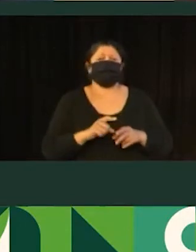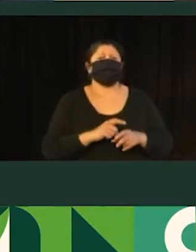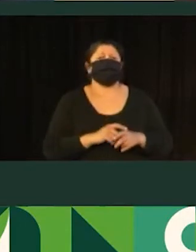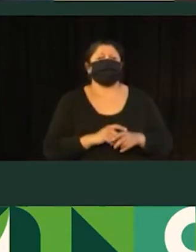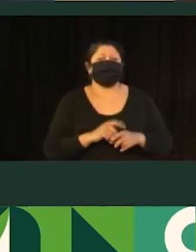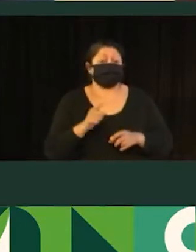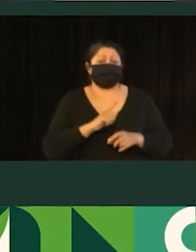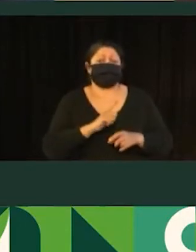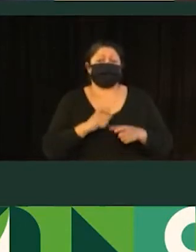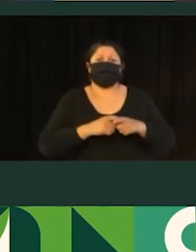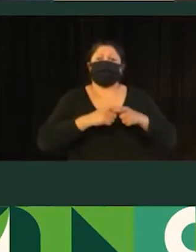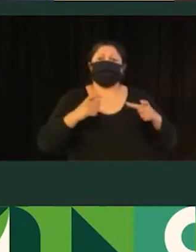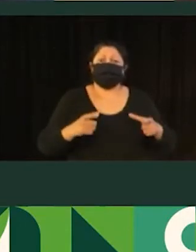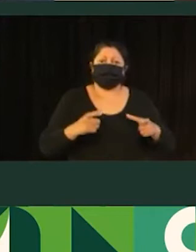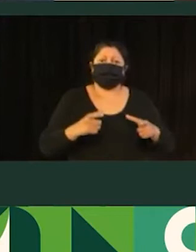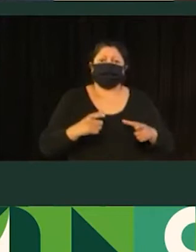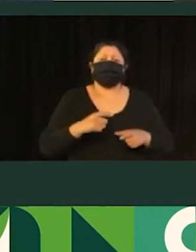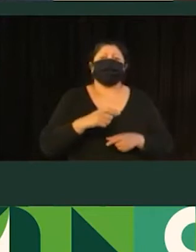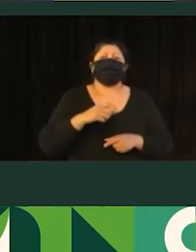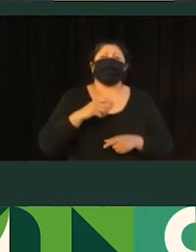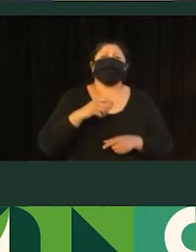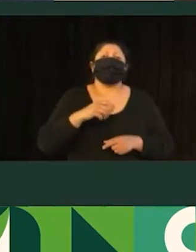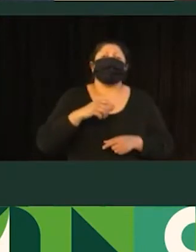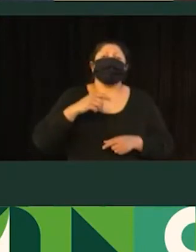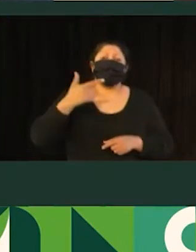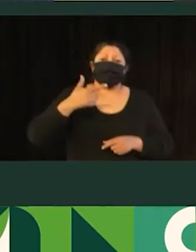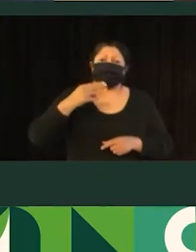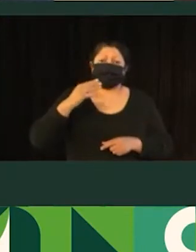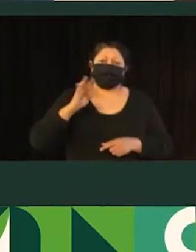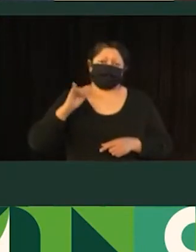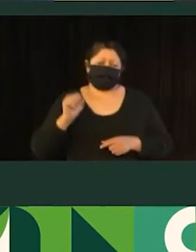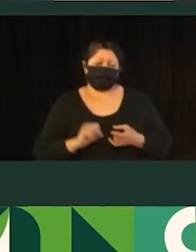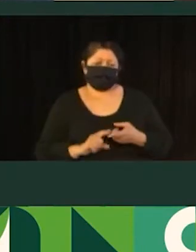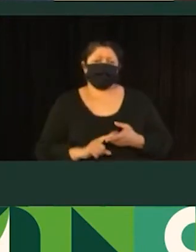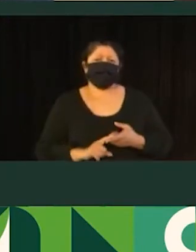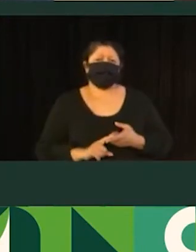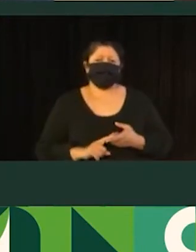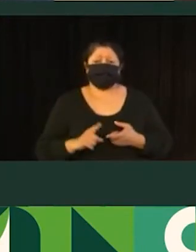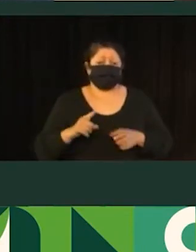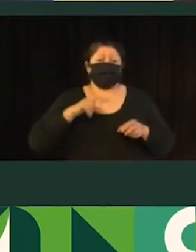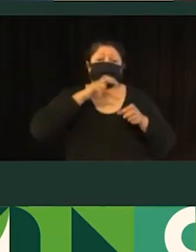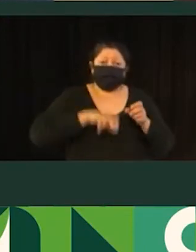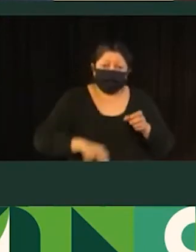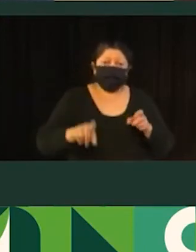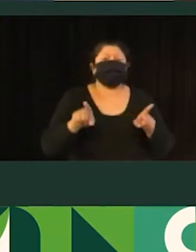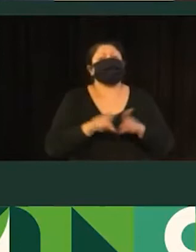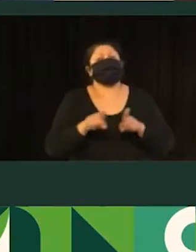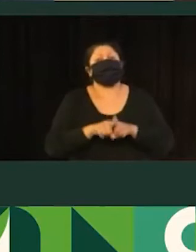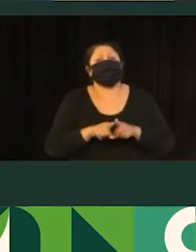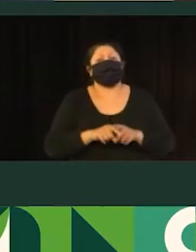a Canoas-La Salle, seguida da Matias Velho. O desembarque que acontece em Canoas, também a mesma tendência.